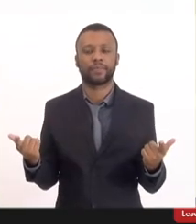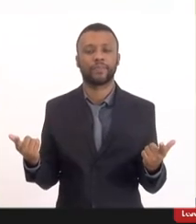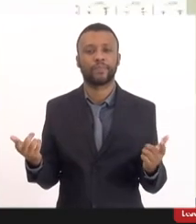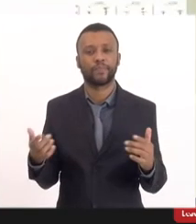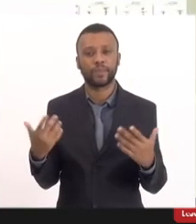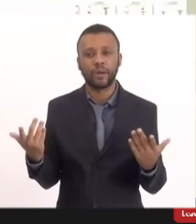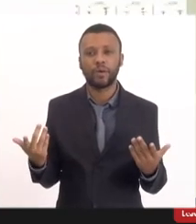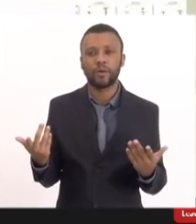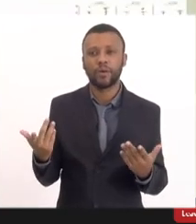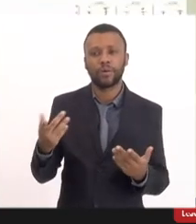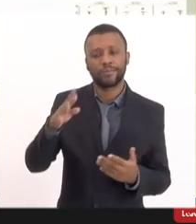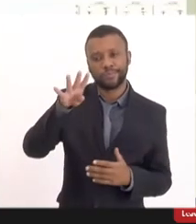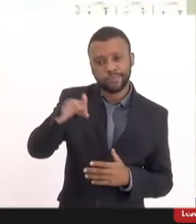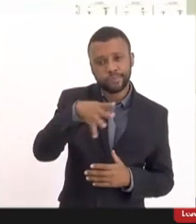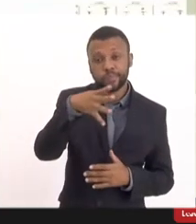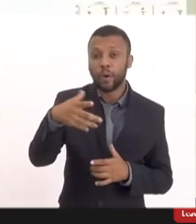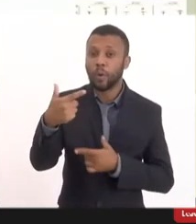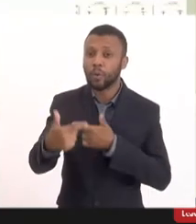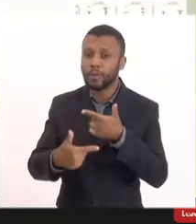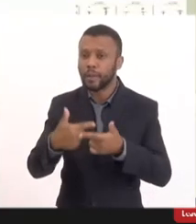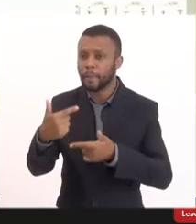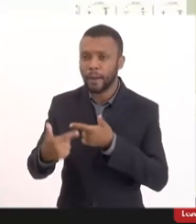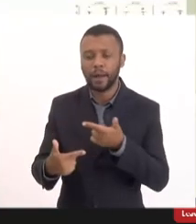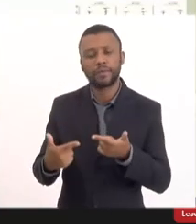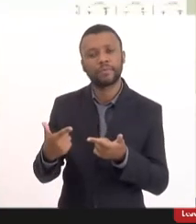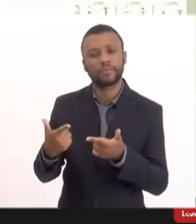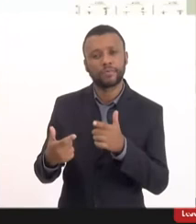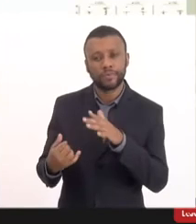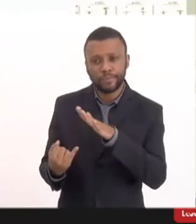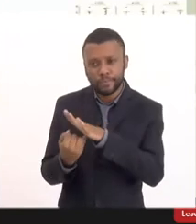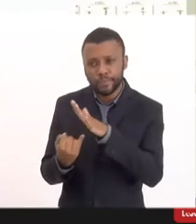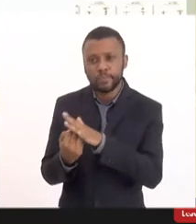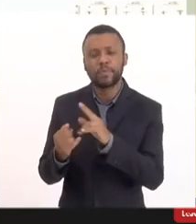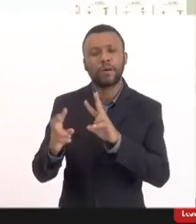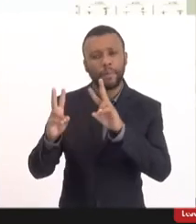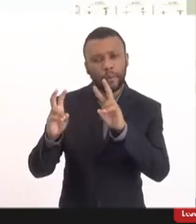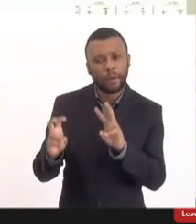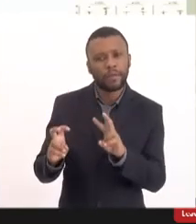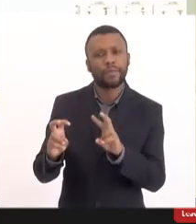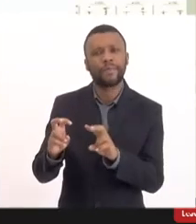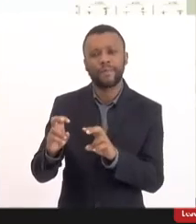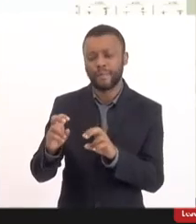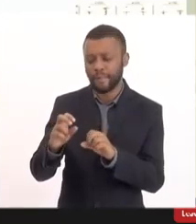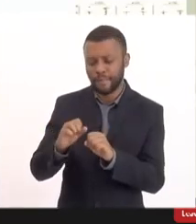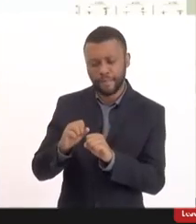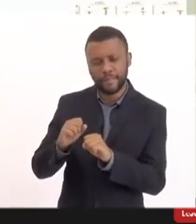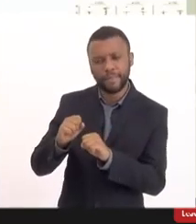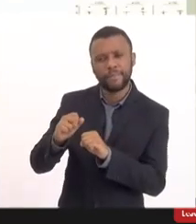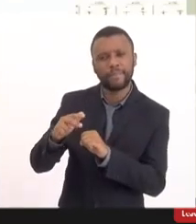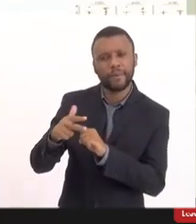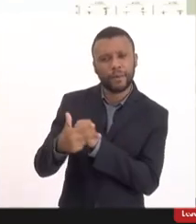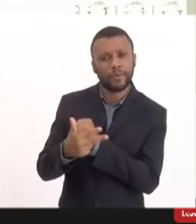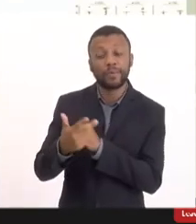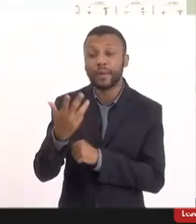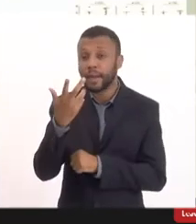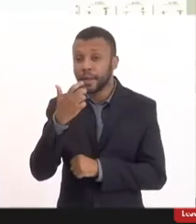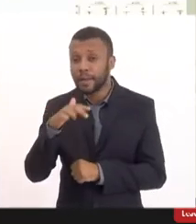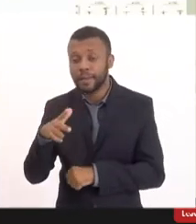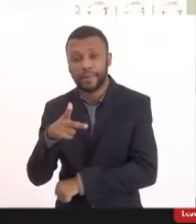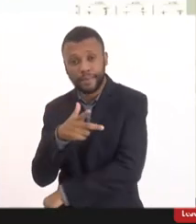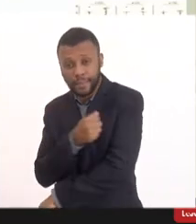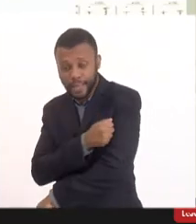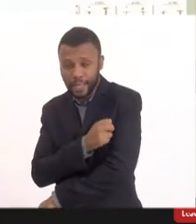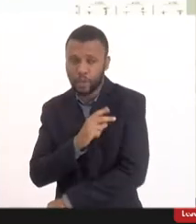o trabalho da UC Davis mostrando loadings virais nas crianças vacinadas e não vacinadas e a mesma